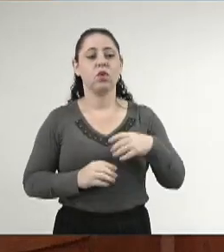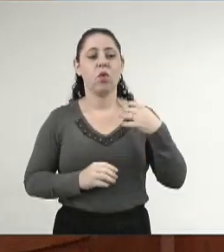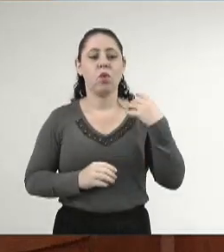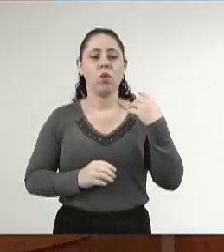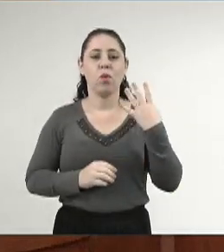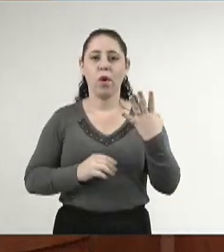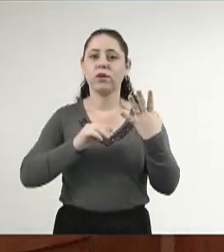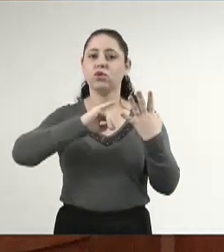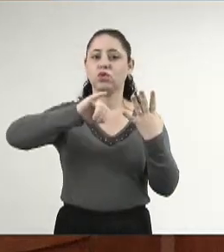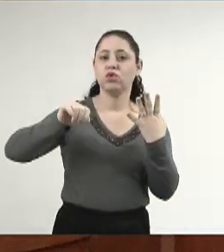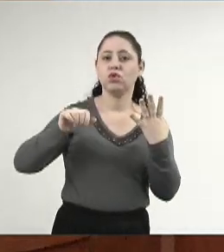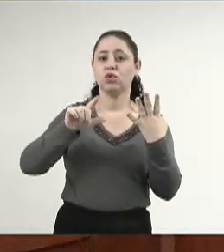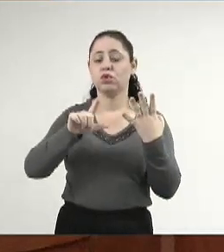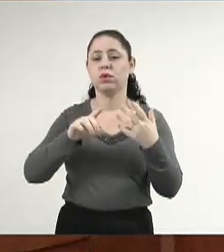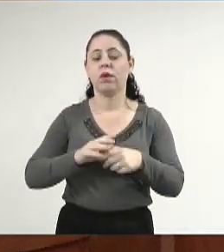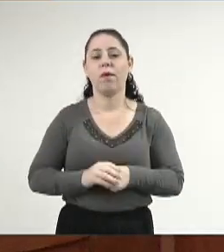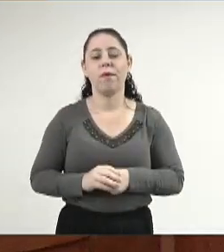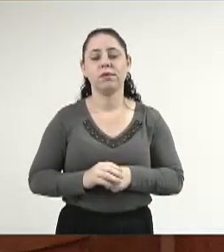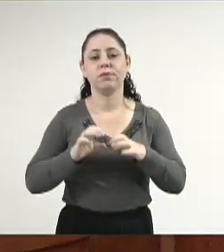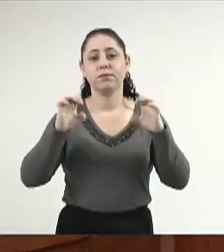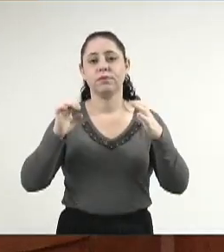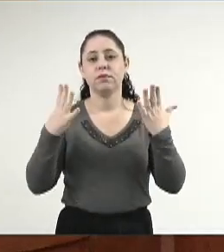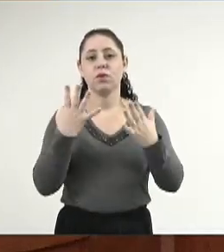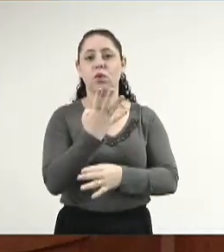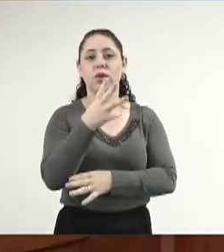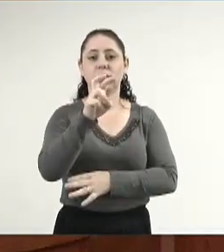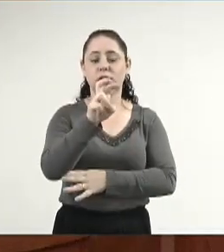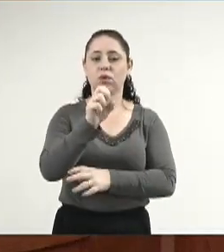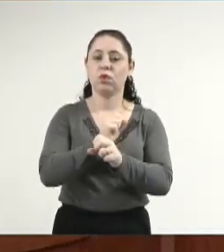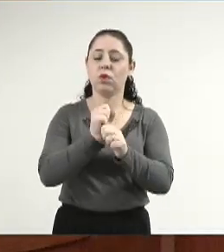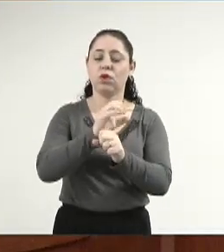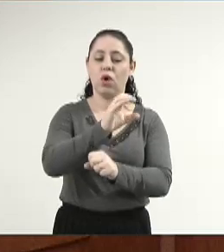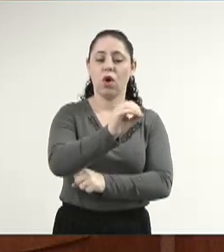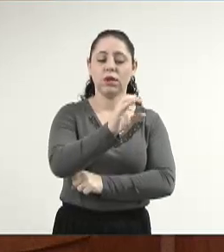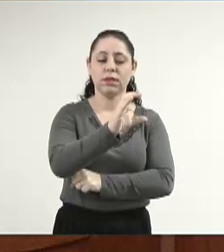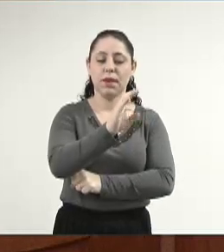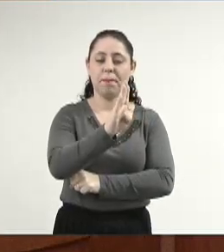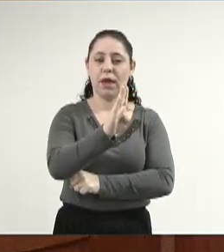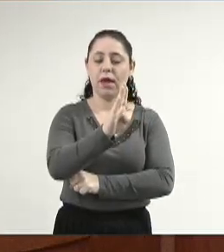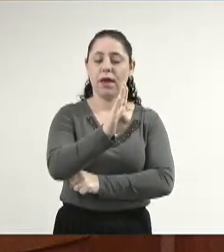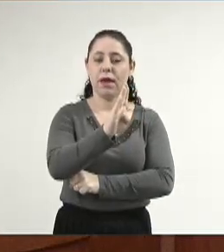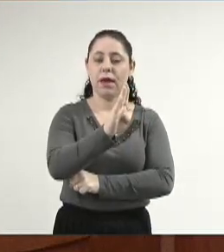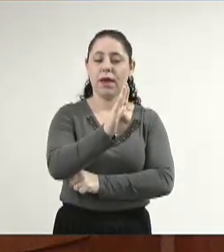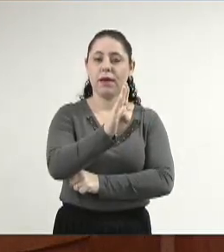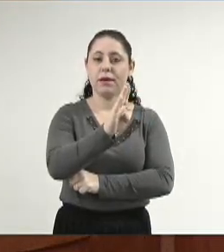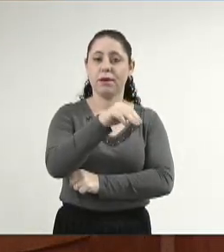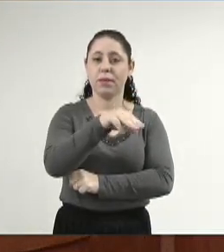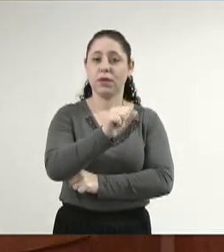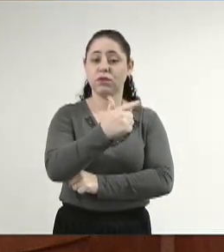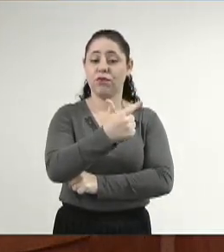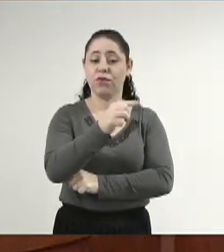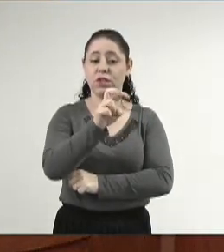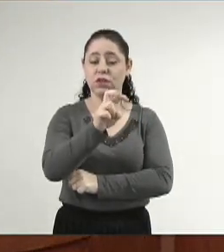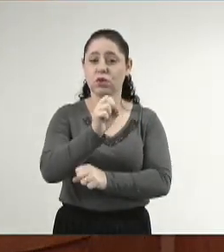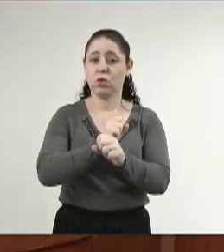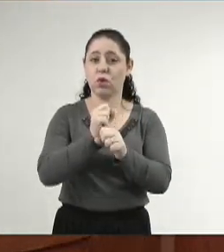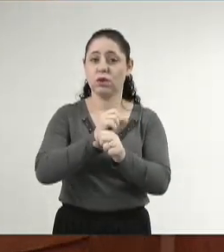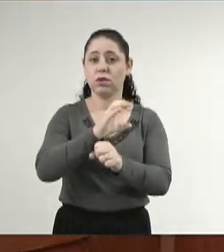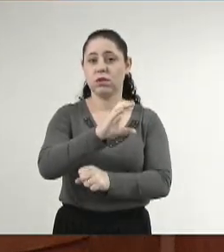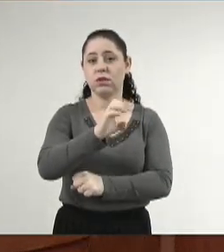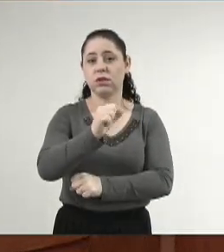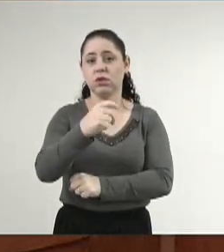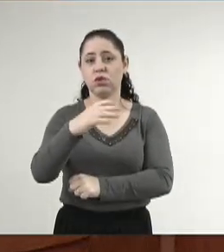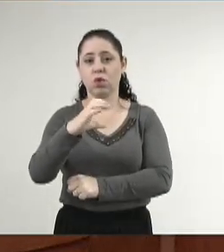de julho, celebração dos 45 anos da OCB-MS e 25 anos do SESCOP